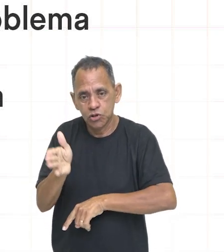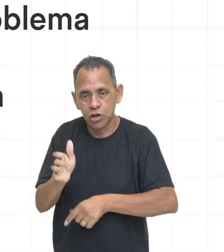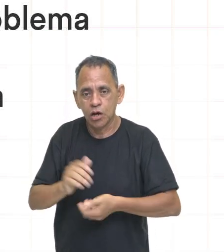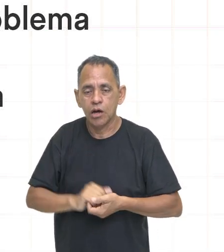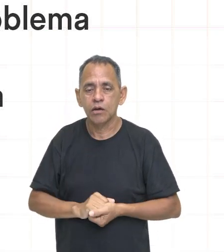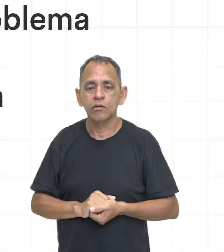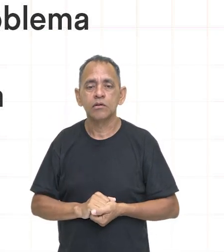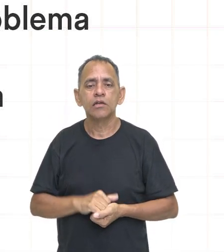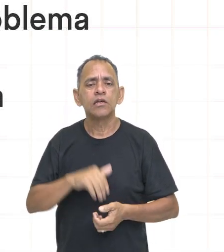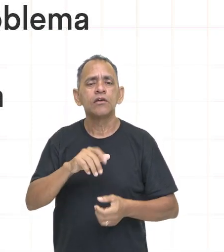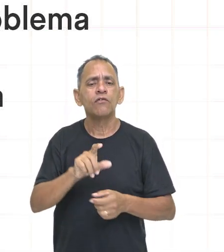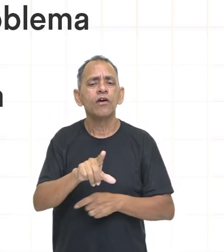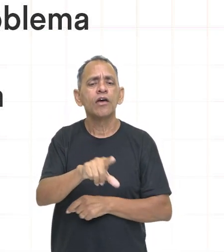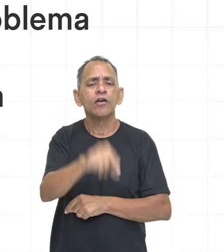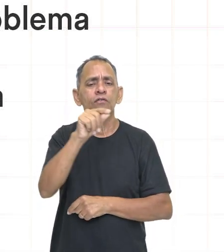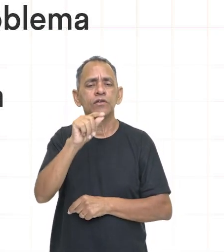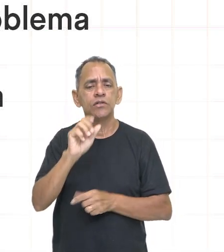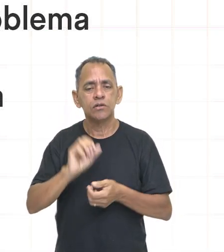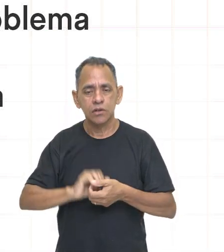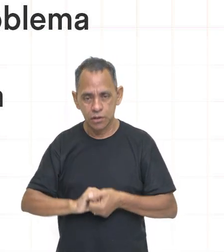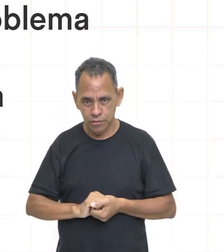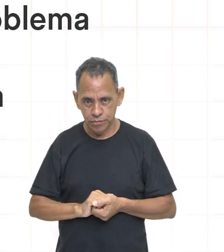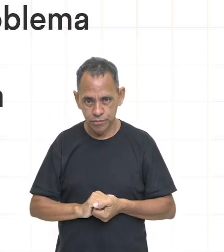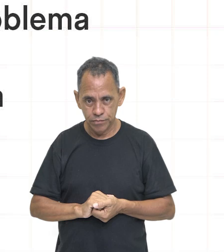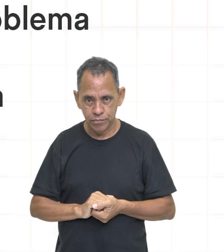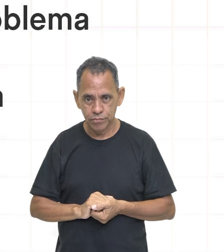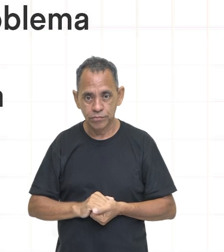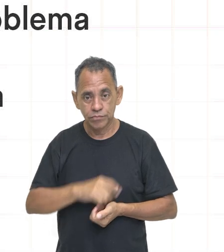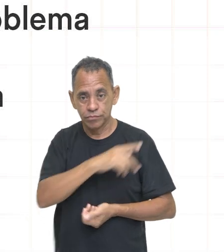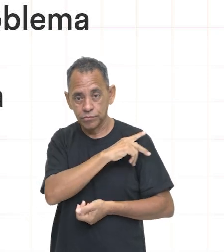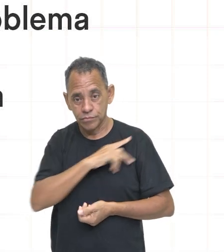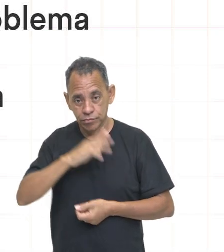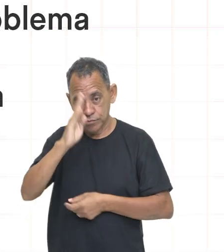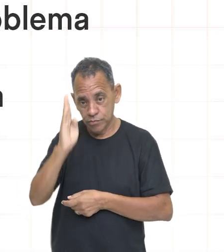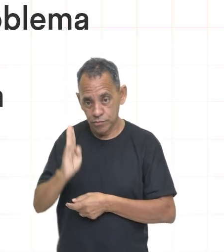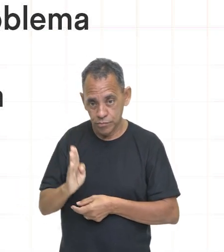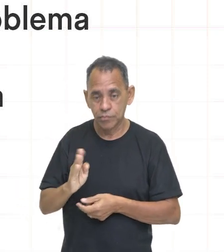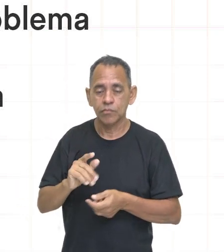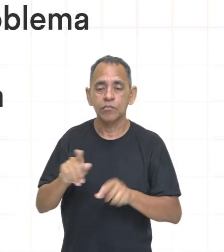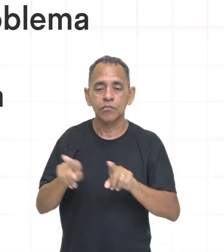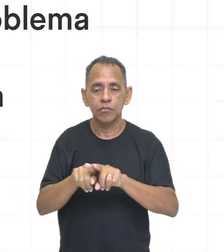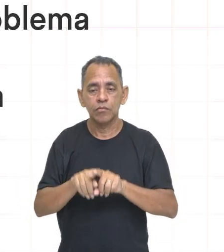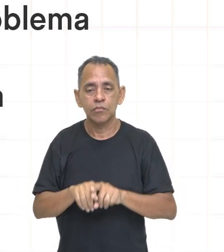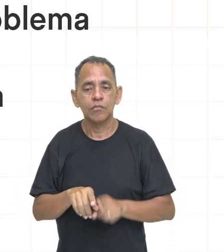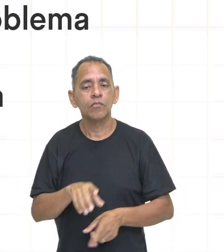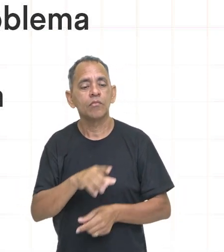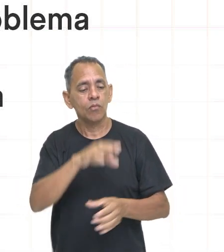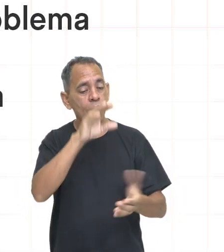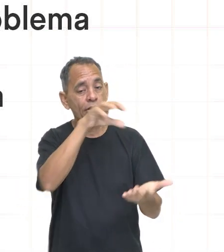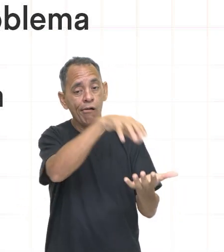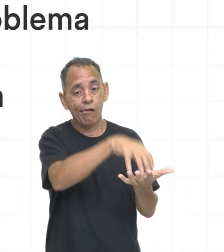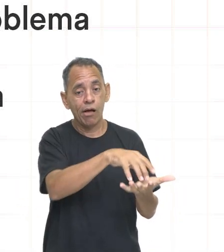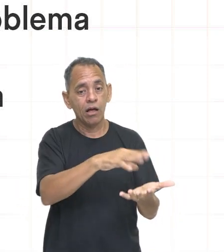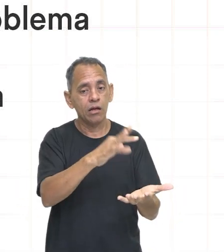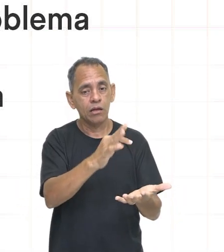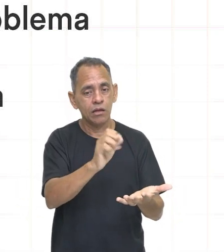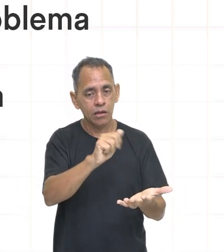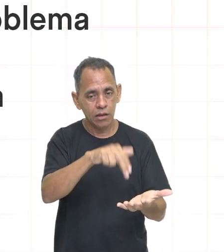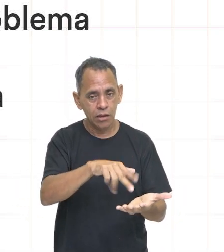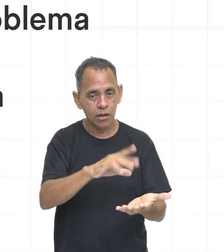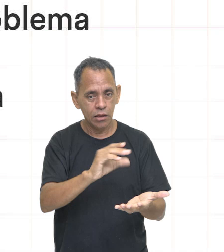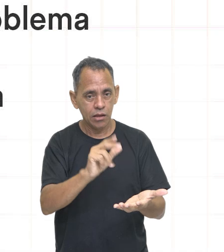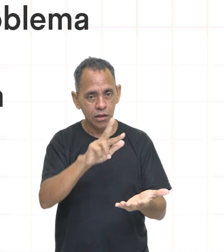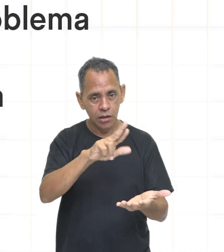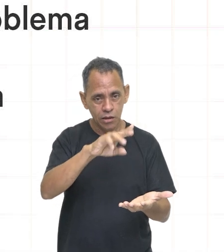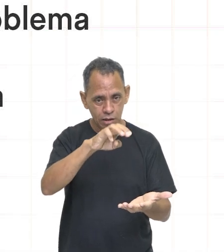Brasil. Um problema de saúde, entretanto, impediu a posse de Tancredo Neves e seu vice, José Sarney